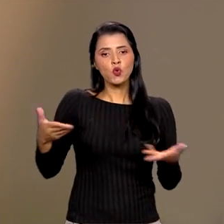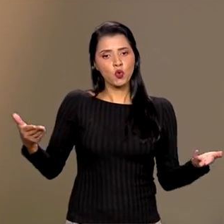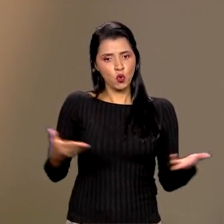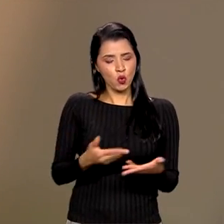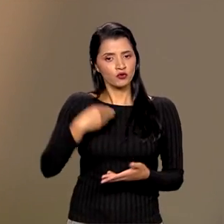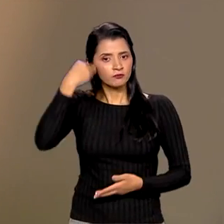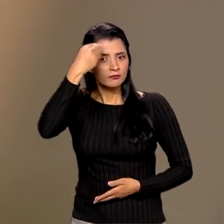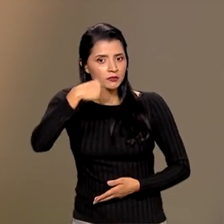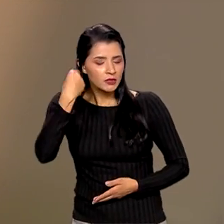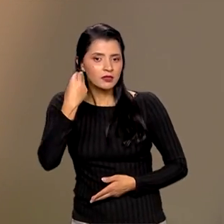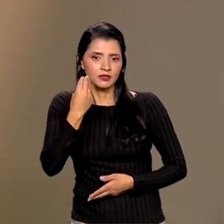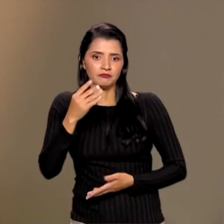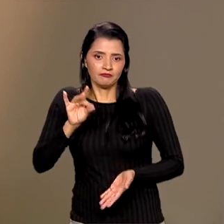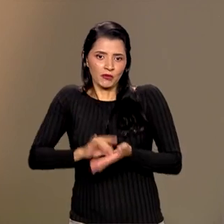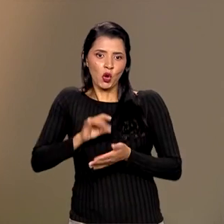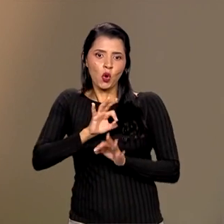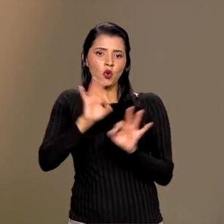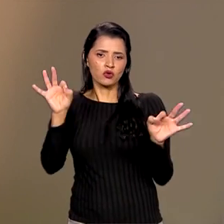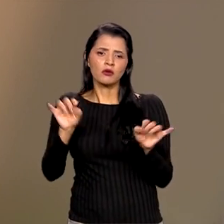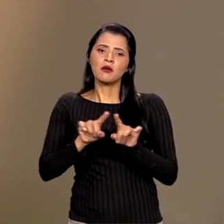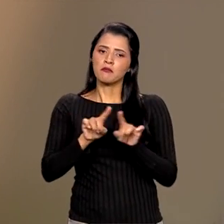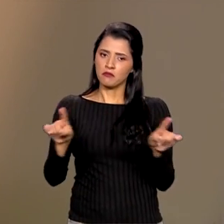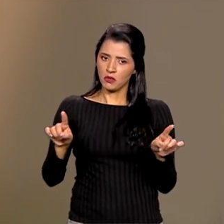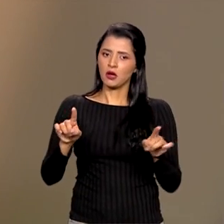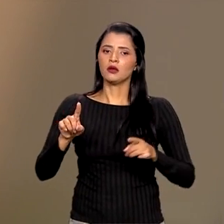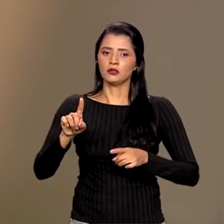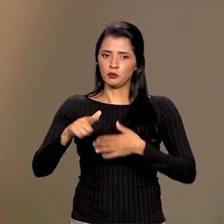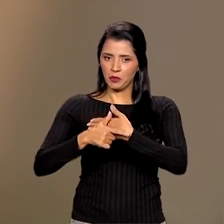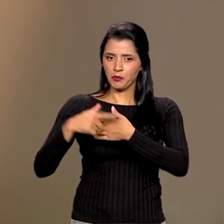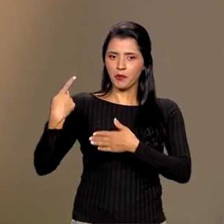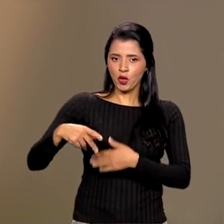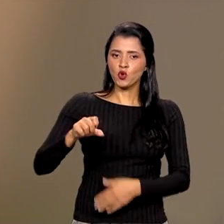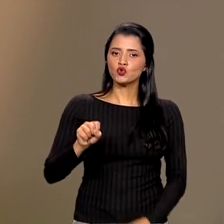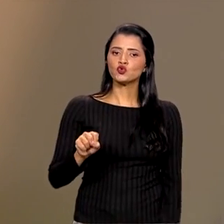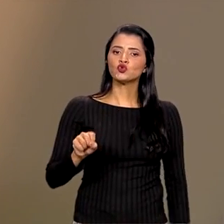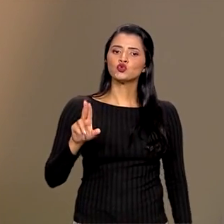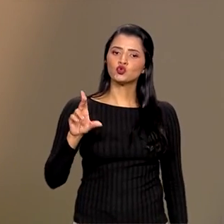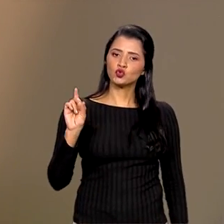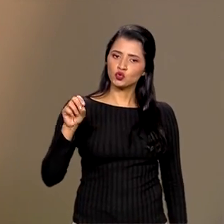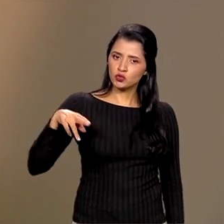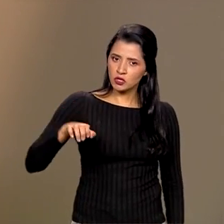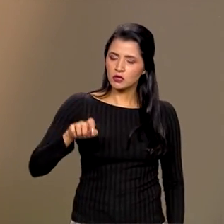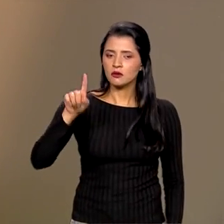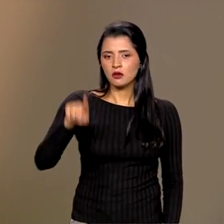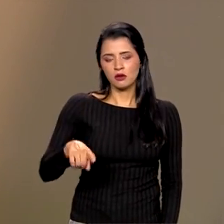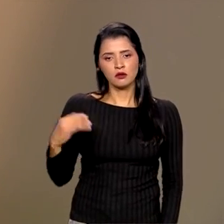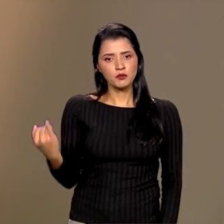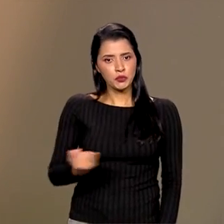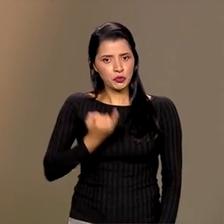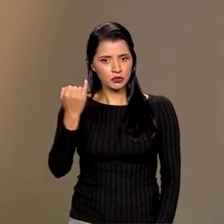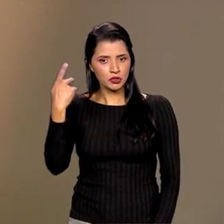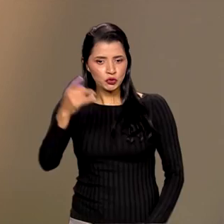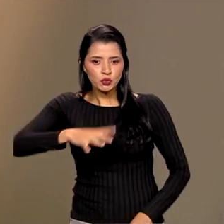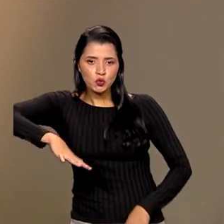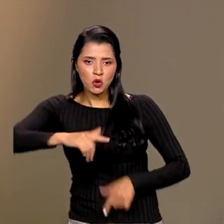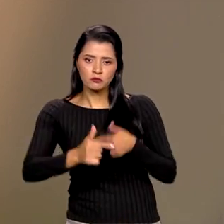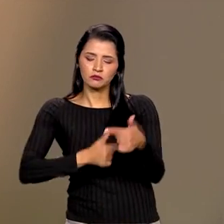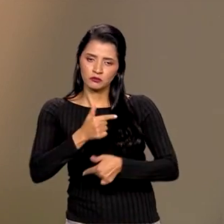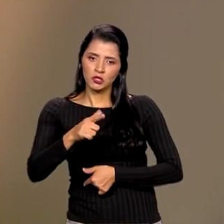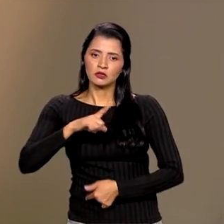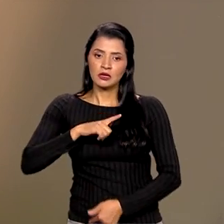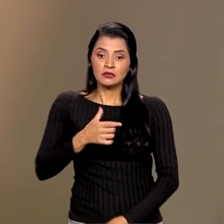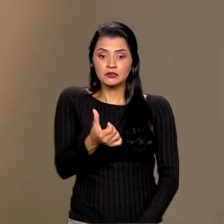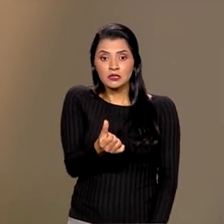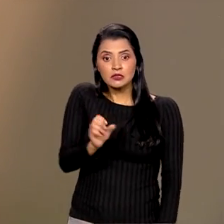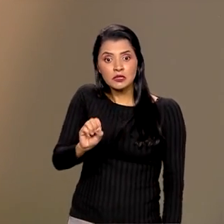exitosa. Mas a Sudene tem um papel muito importante. Ela tem sobre a sua área de atuação 60 milhões de brasileiros que